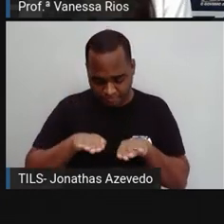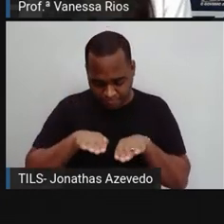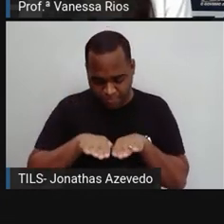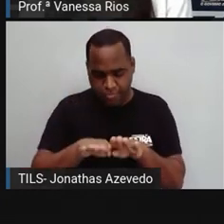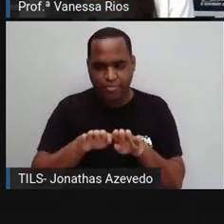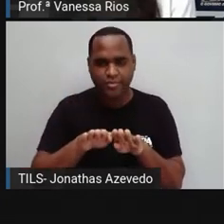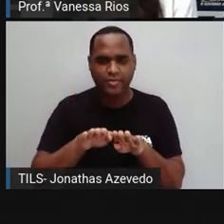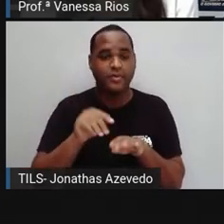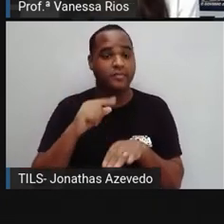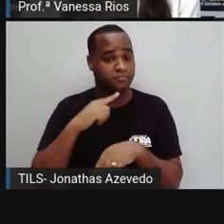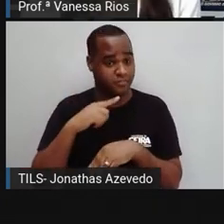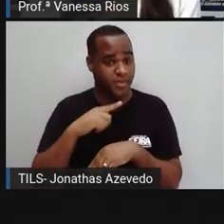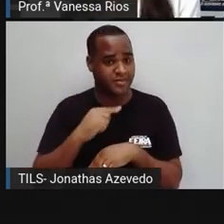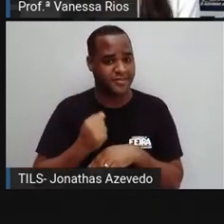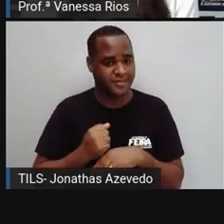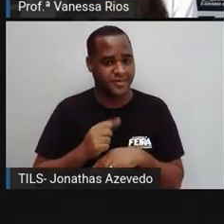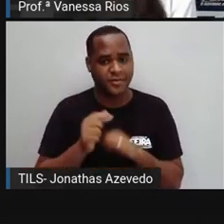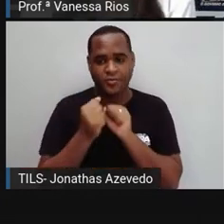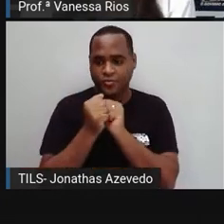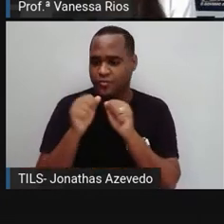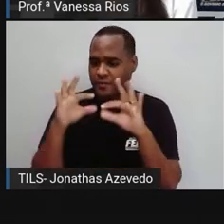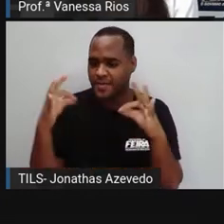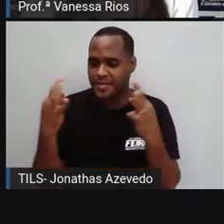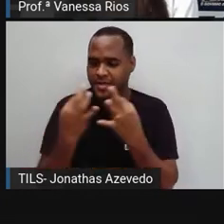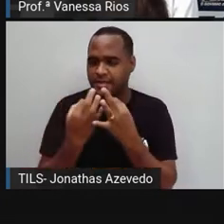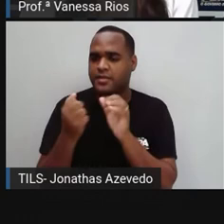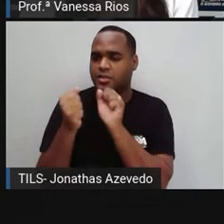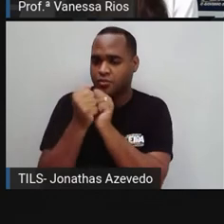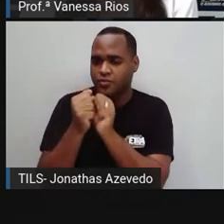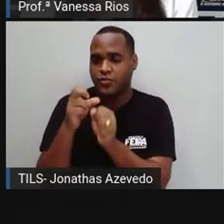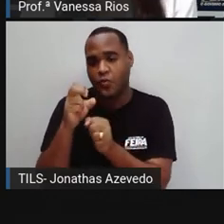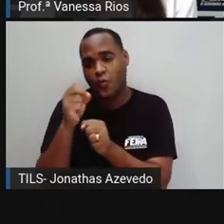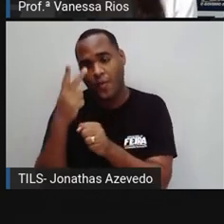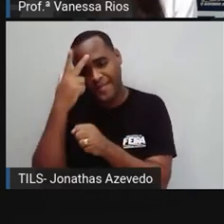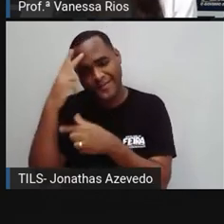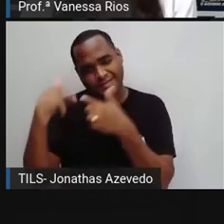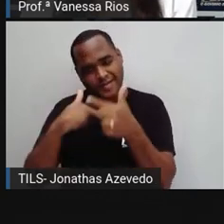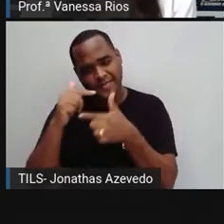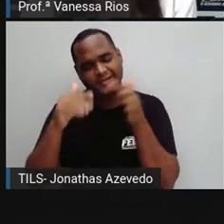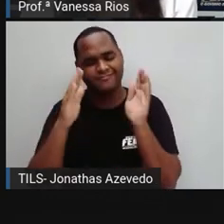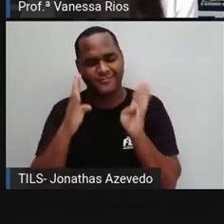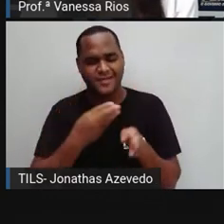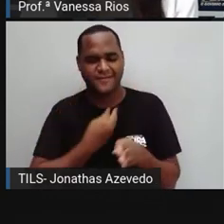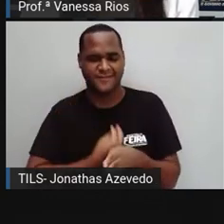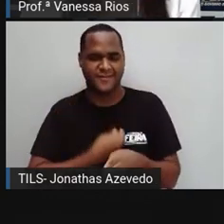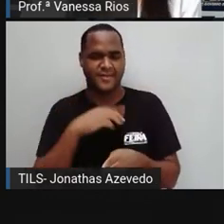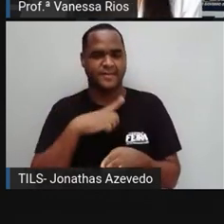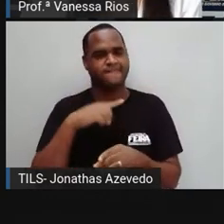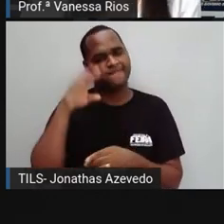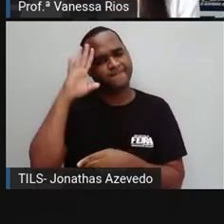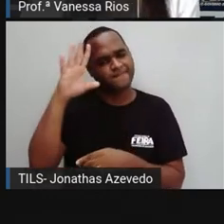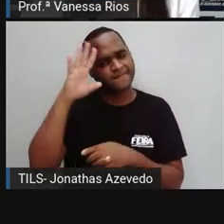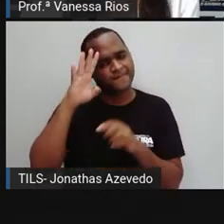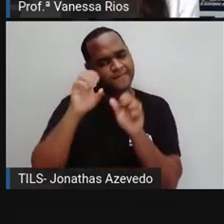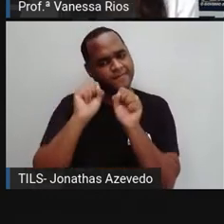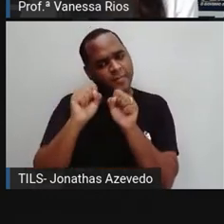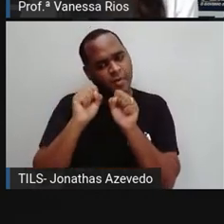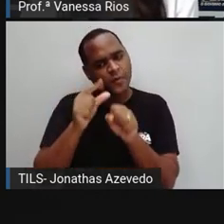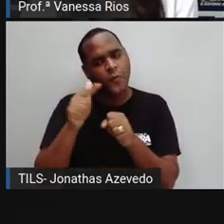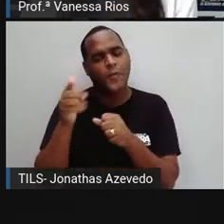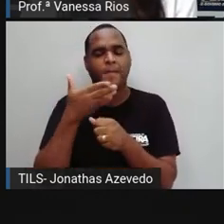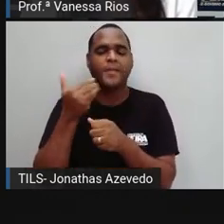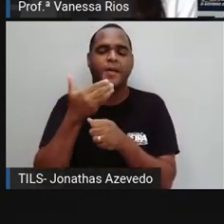alguém, alguém da sua família, alguém que já trabalhe com essa atividade, podem aí pensar, né? Em